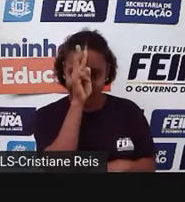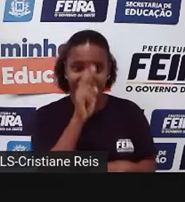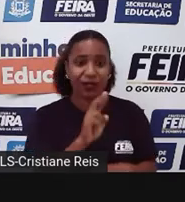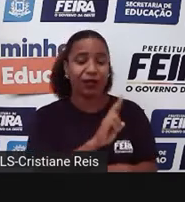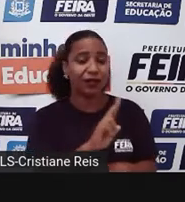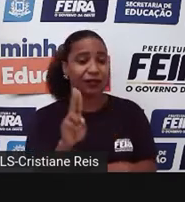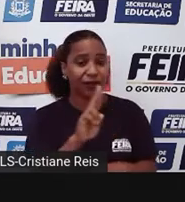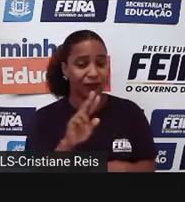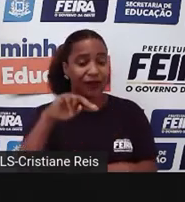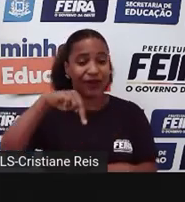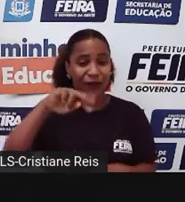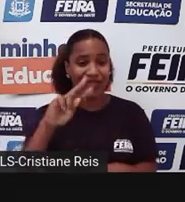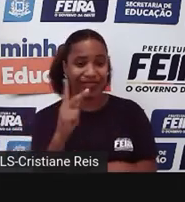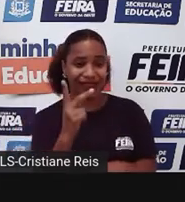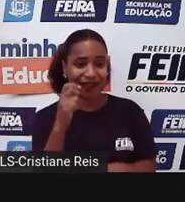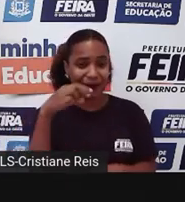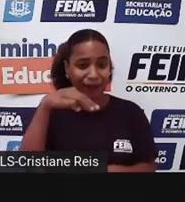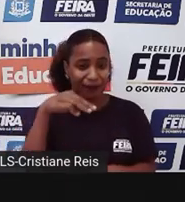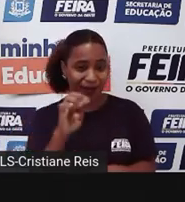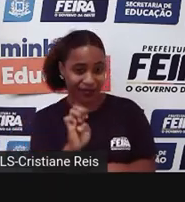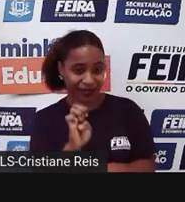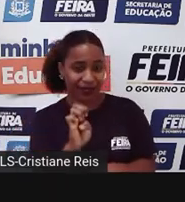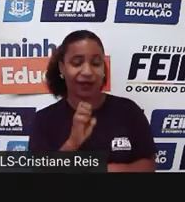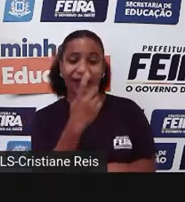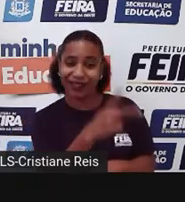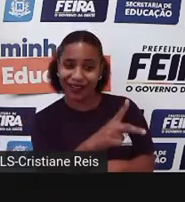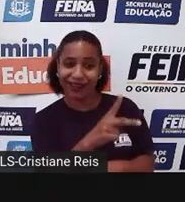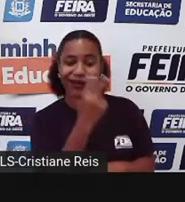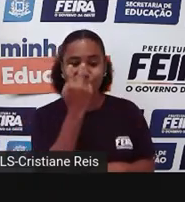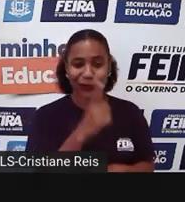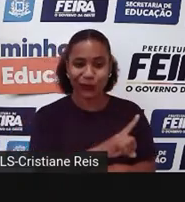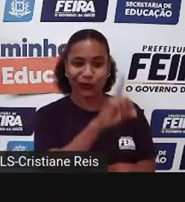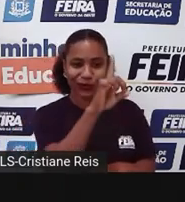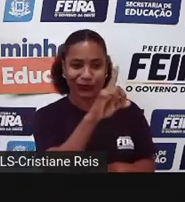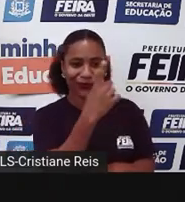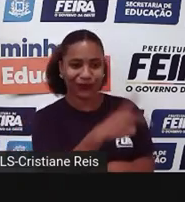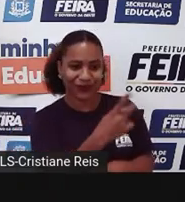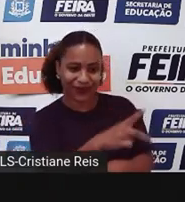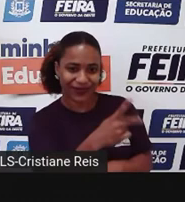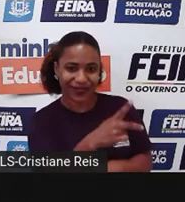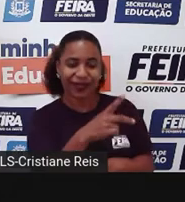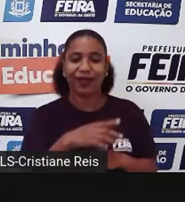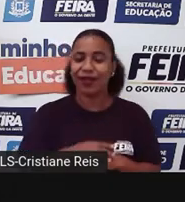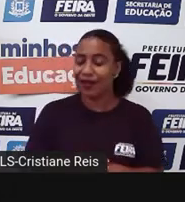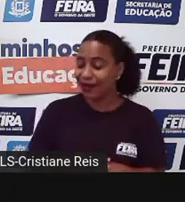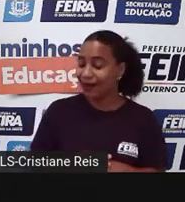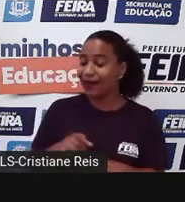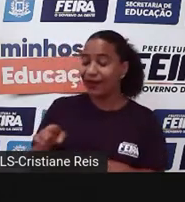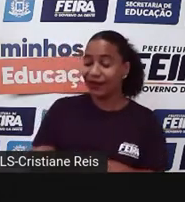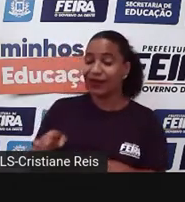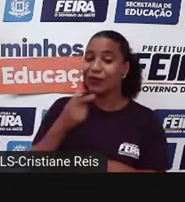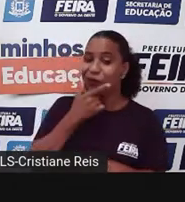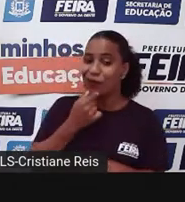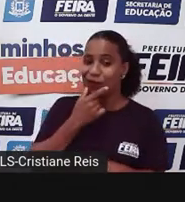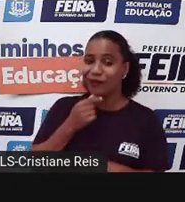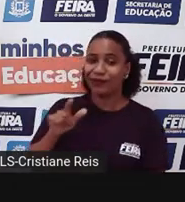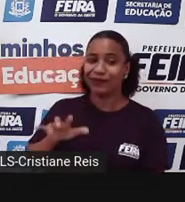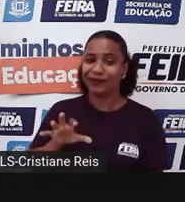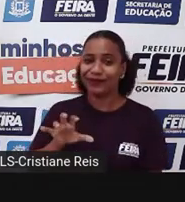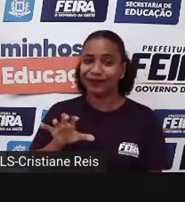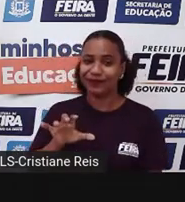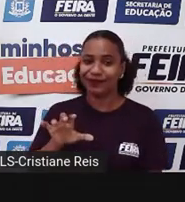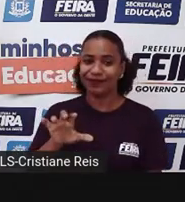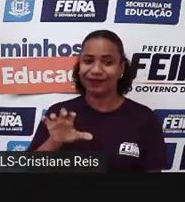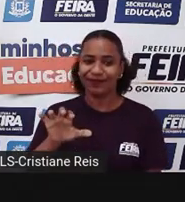Niame é o Senhor do Céu. E ele detinha todas as histórias. Então, a Nancy, que era o Homem-Aranha, ele resolveu tecer uma teia